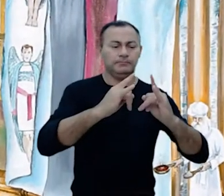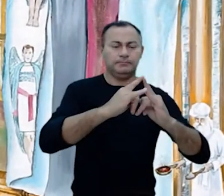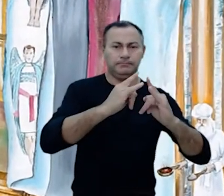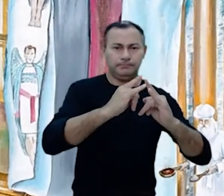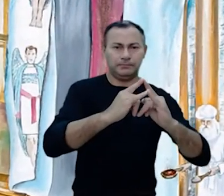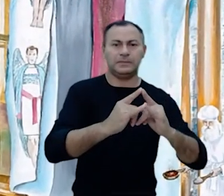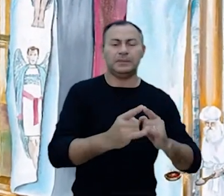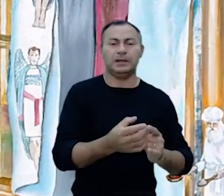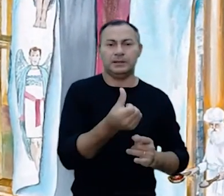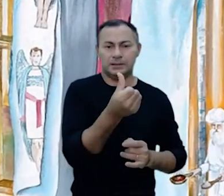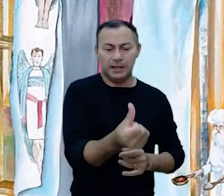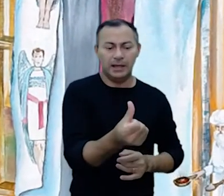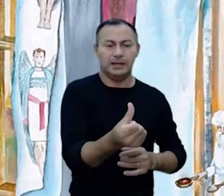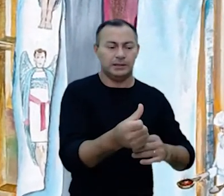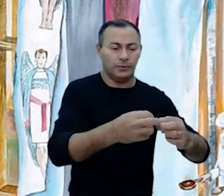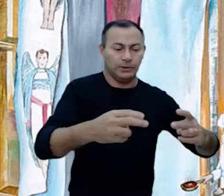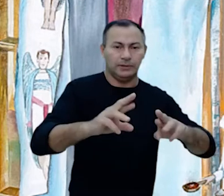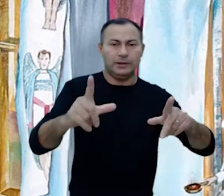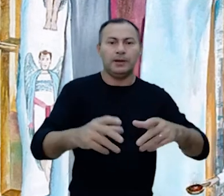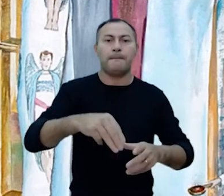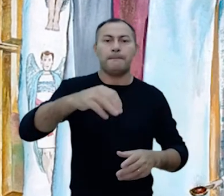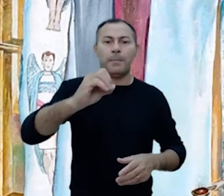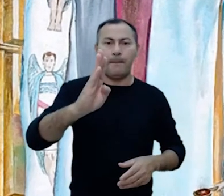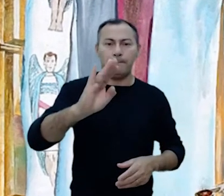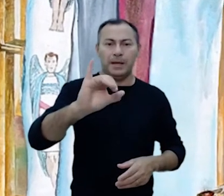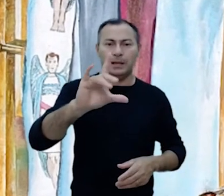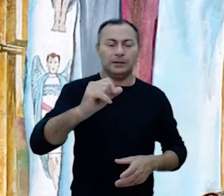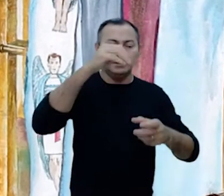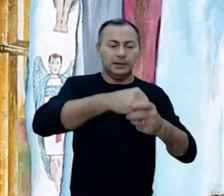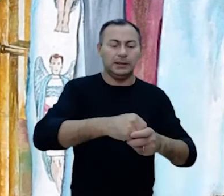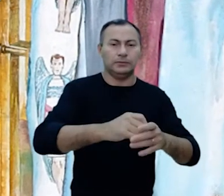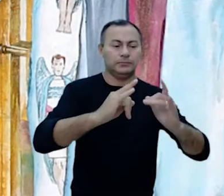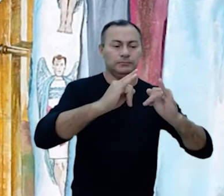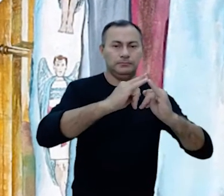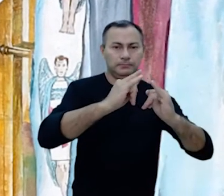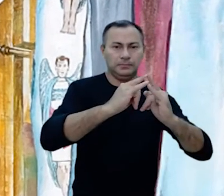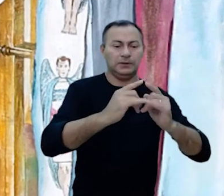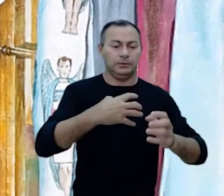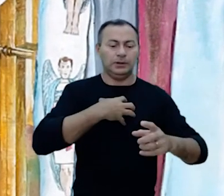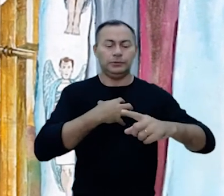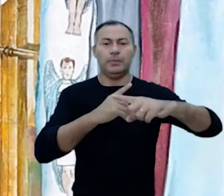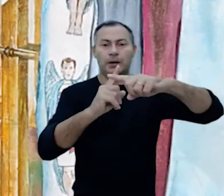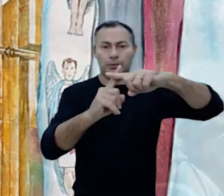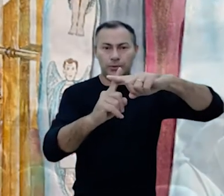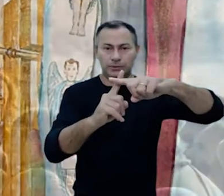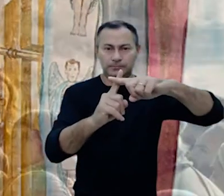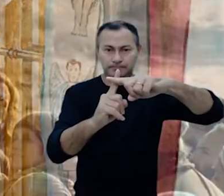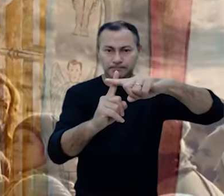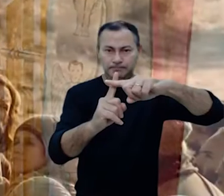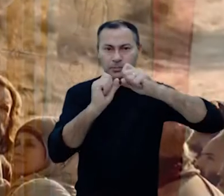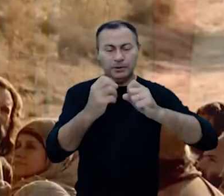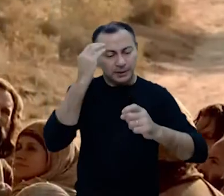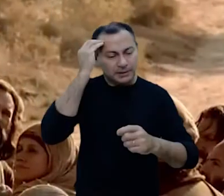tinha seis artigos de mobília, seis móveis diferentes. Esta mobília estava colocada dentro do tabernáculo em forma de uma cruz. Então